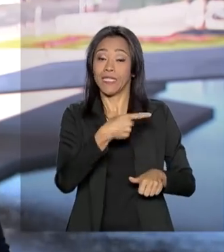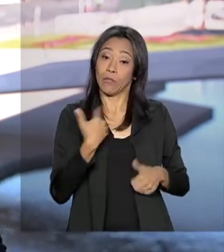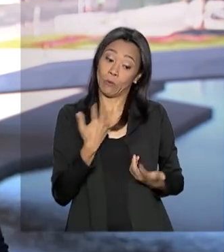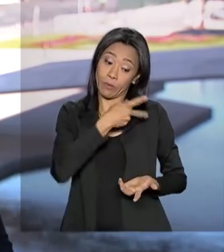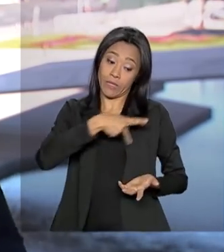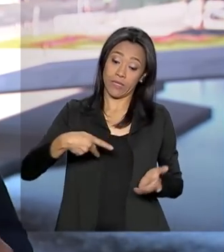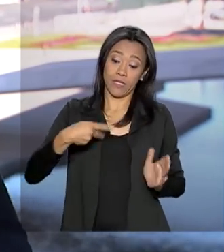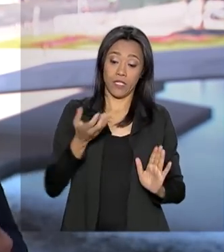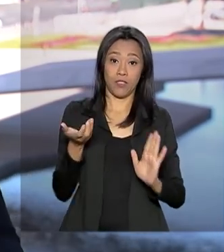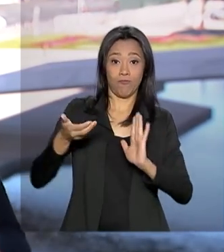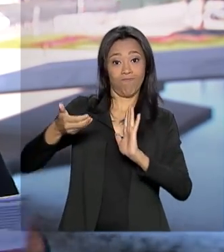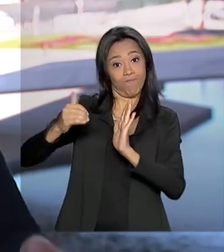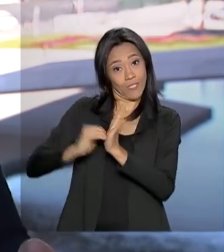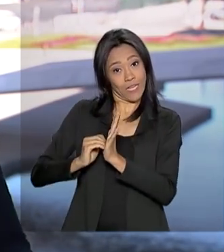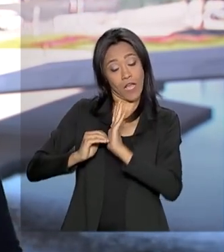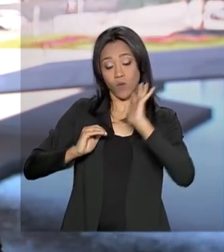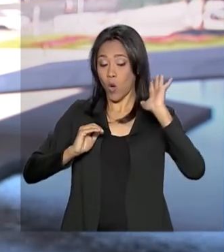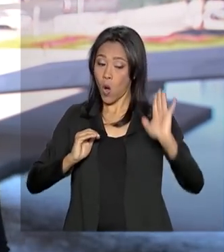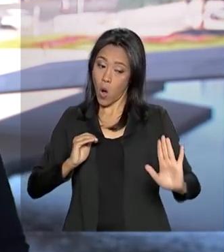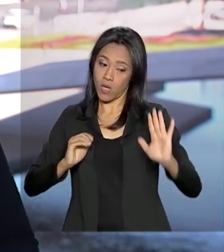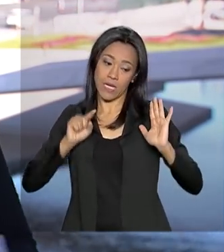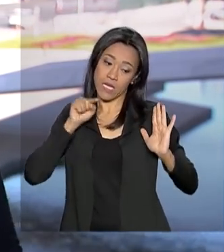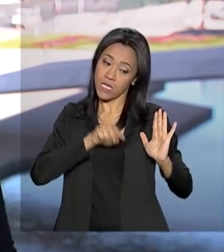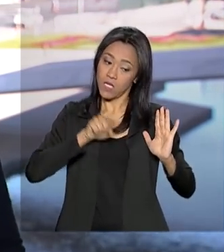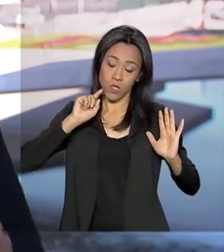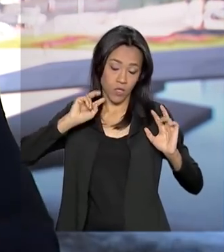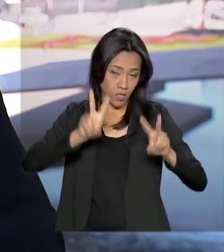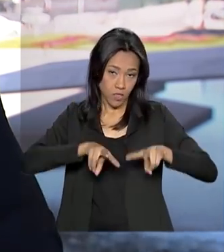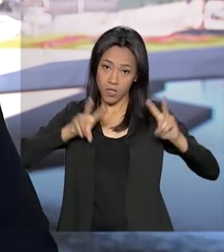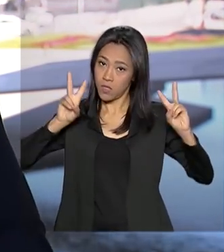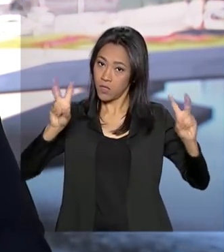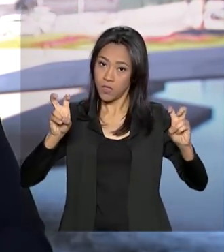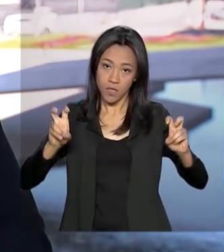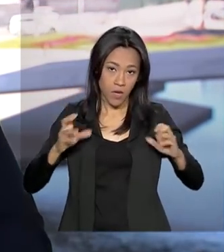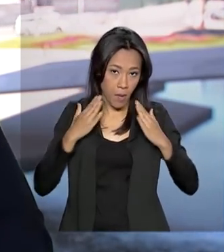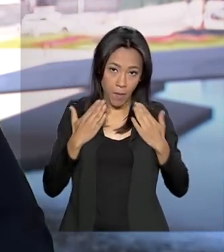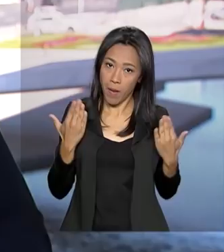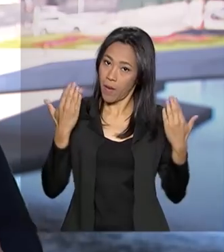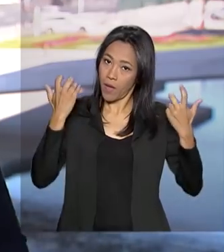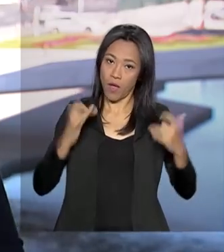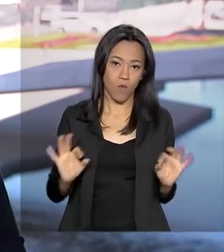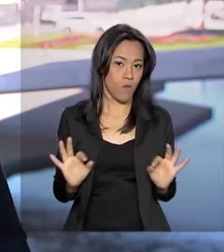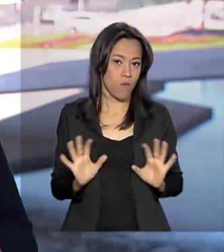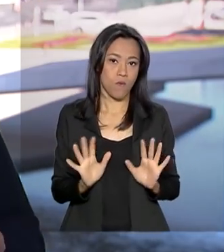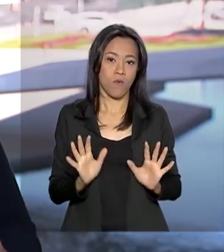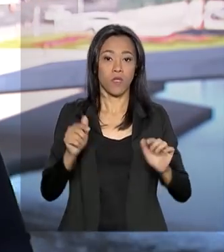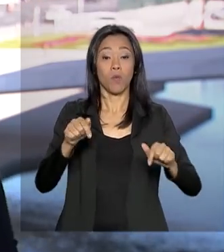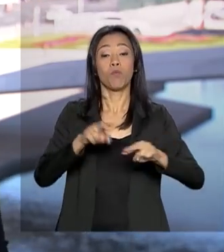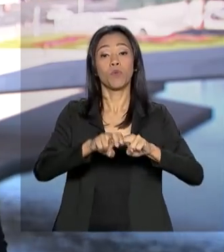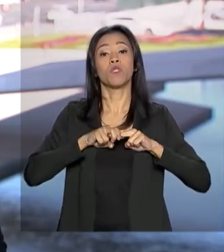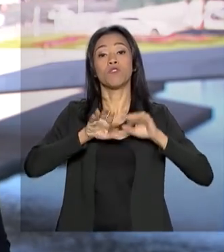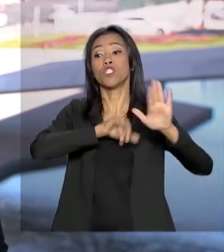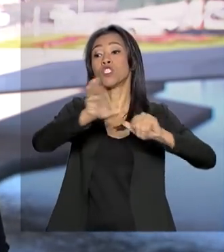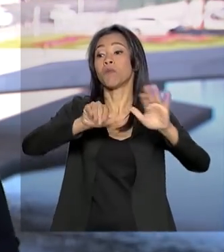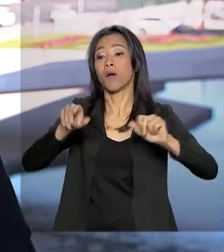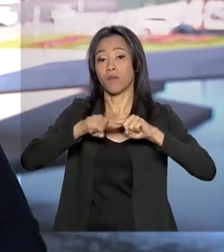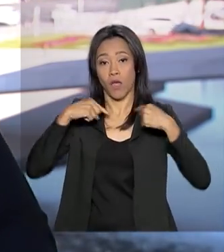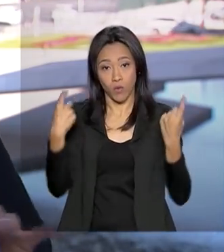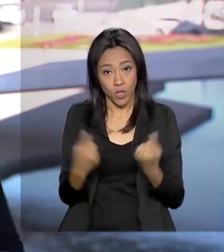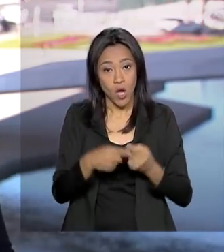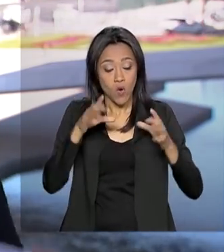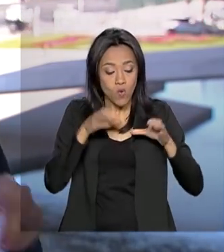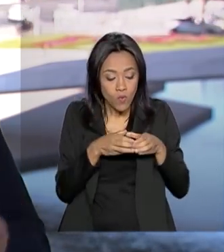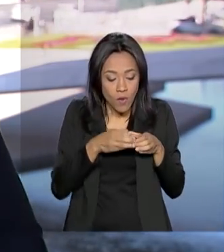Senado, Davi Alcolumbre, já disse que não vai colocar essa matéria em pauta. Então, na sessão que foi convocada para hoje, os senadores vão analisar